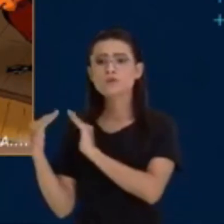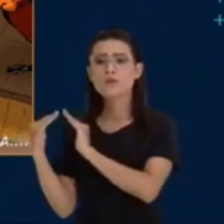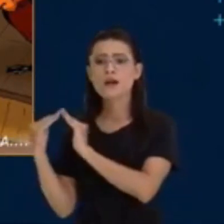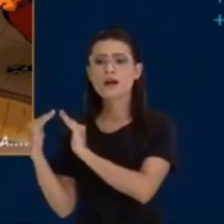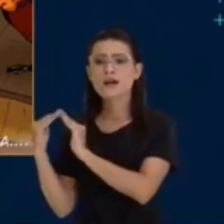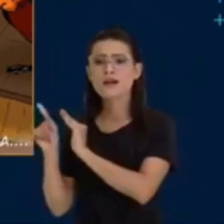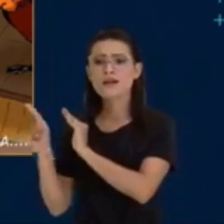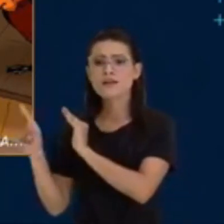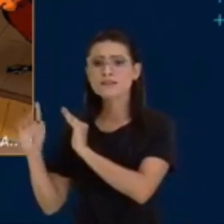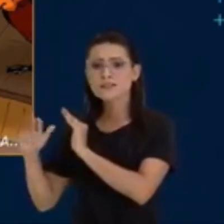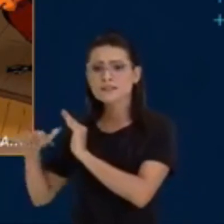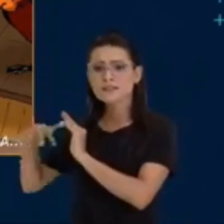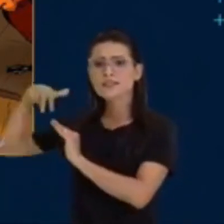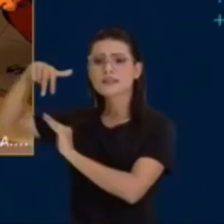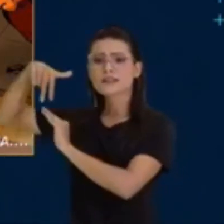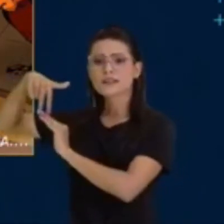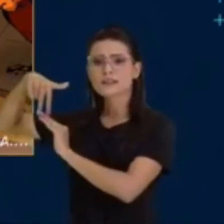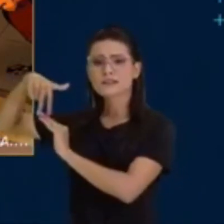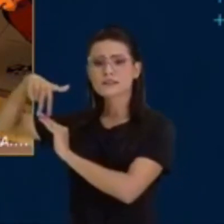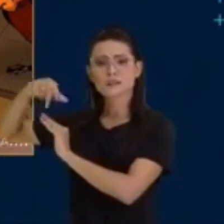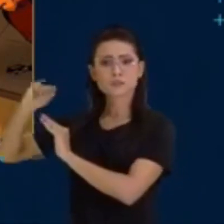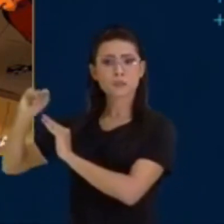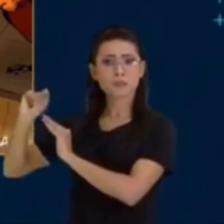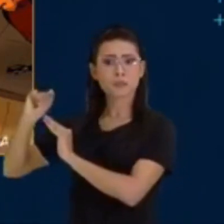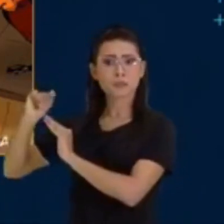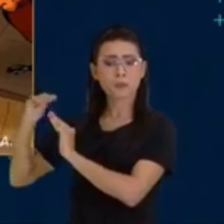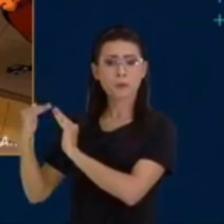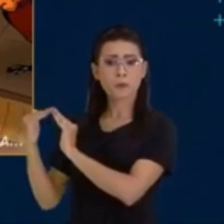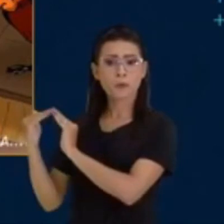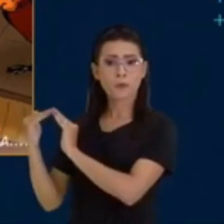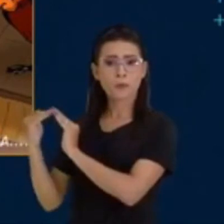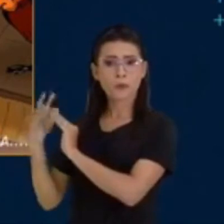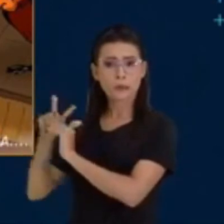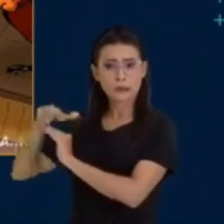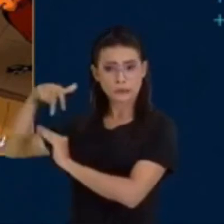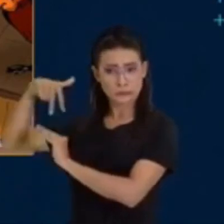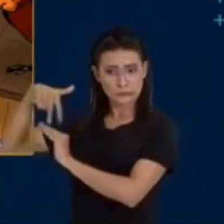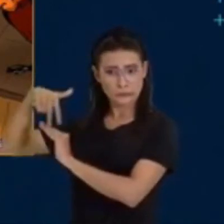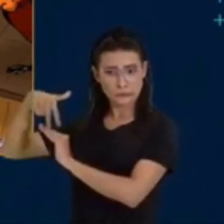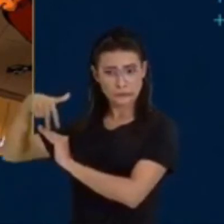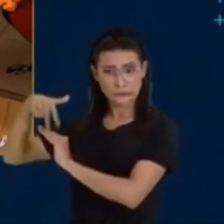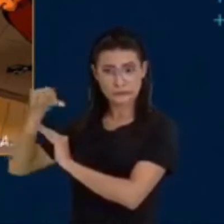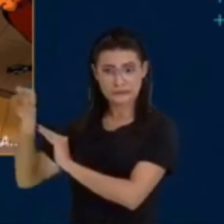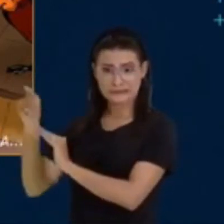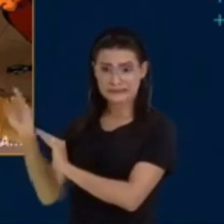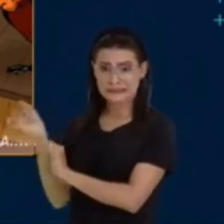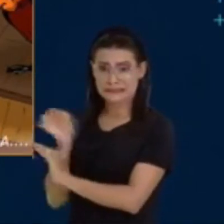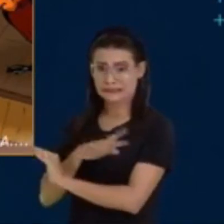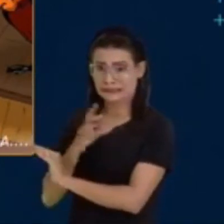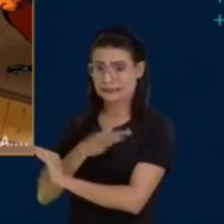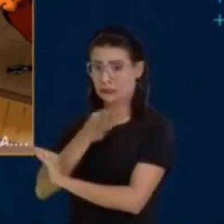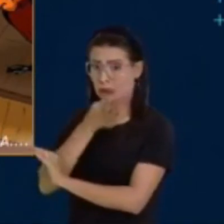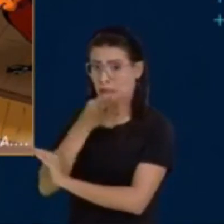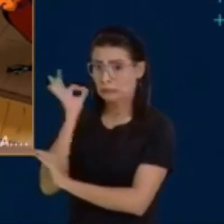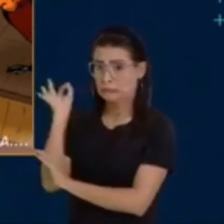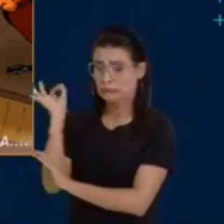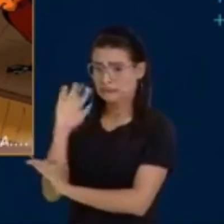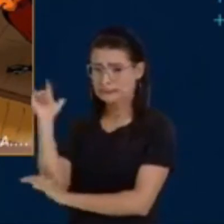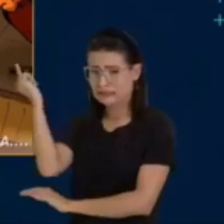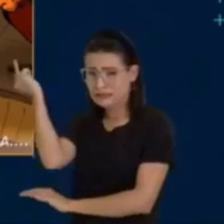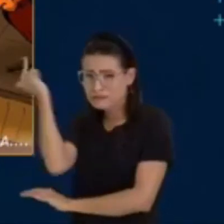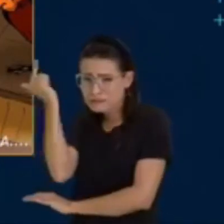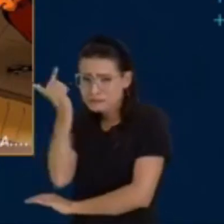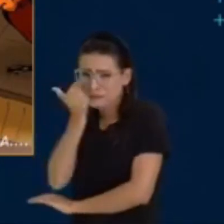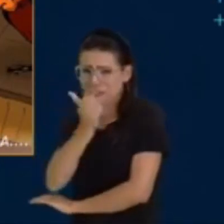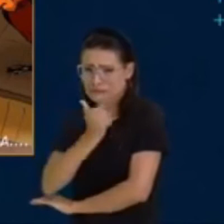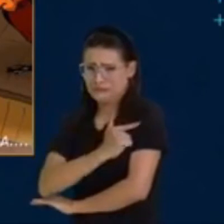em cima da casinha. Olha só! Era um ser pavoroso. Era um